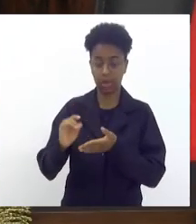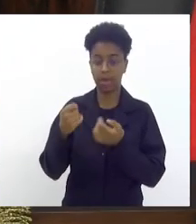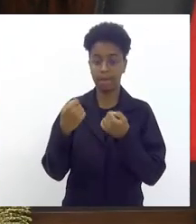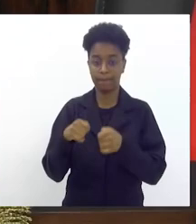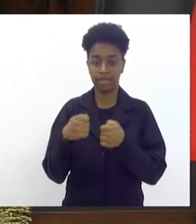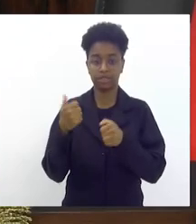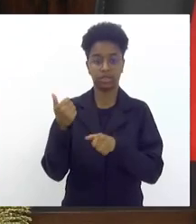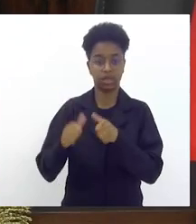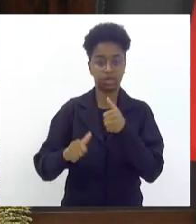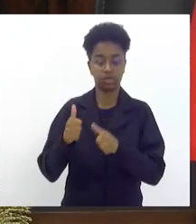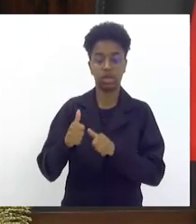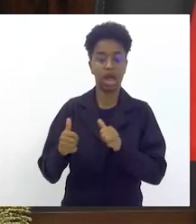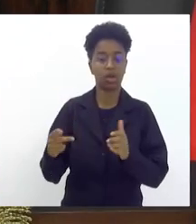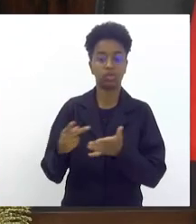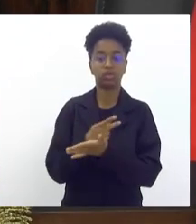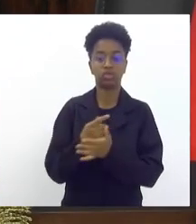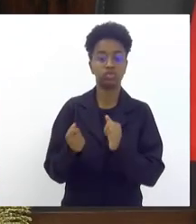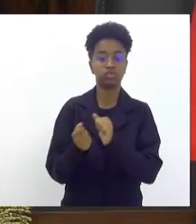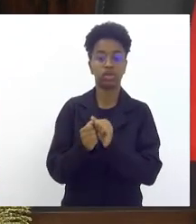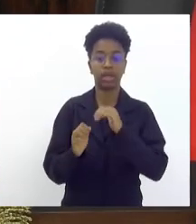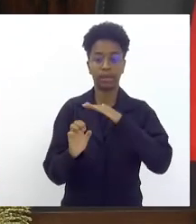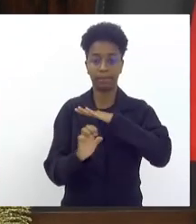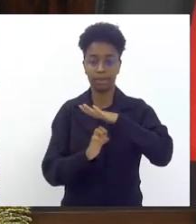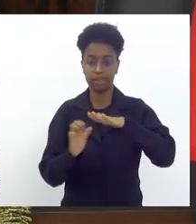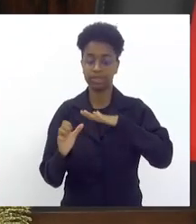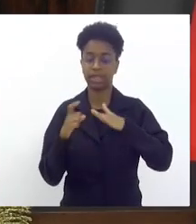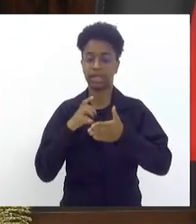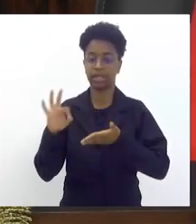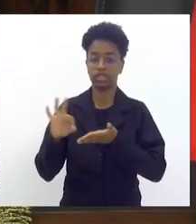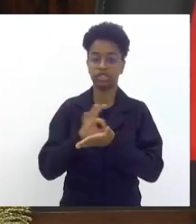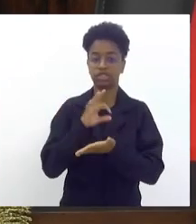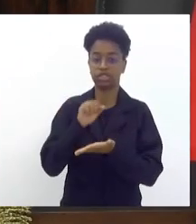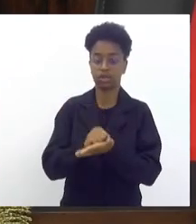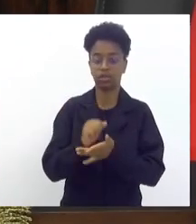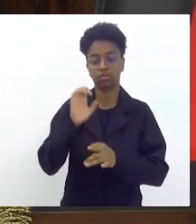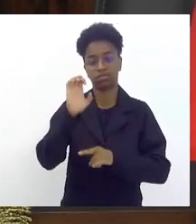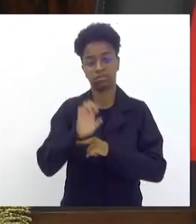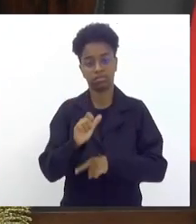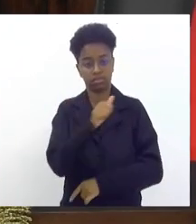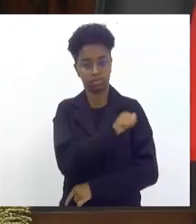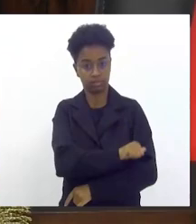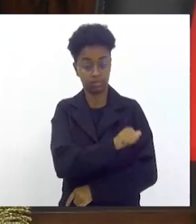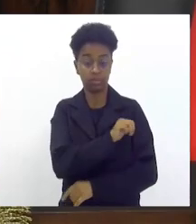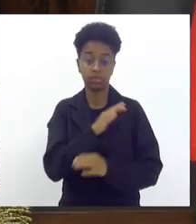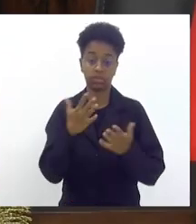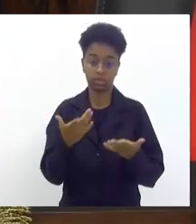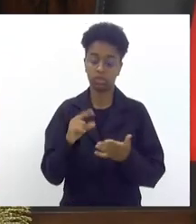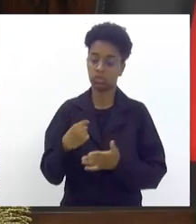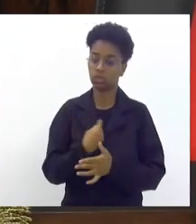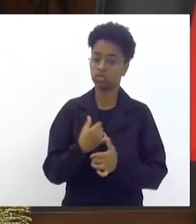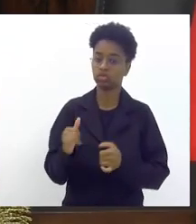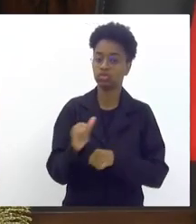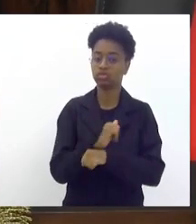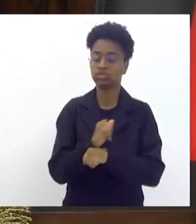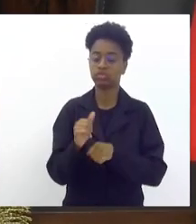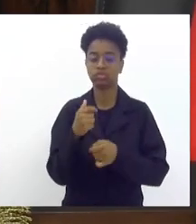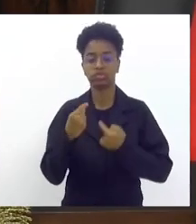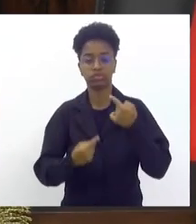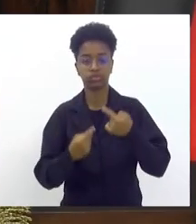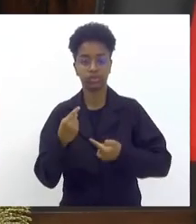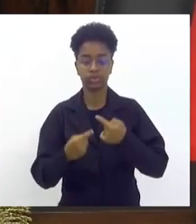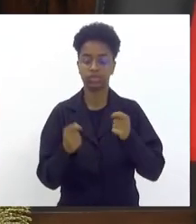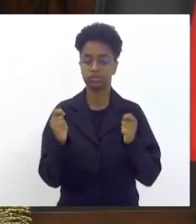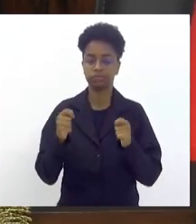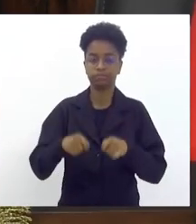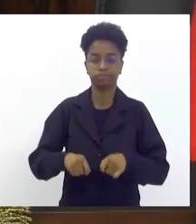com empresas com inscrição estadual no Rio de Janeiro então a gente também quer discutir mecanismos que possam permitir